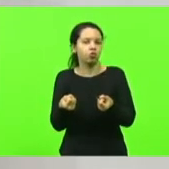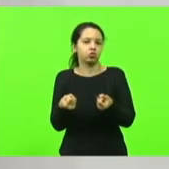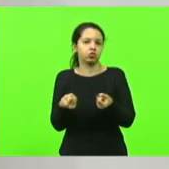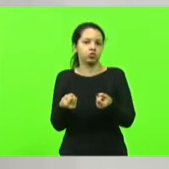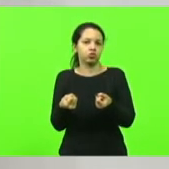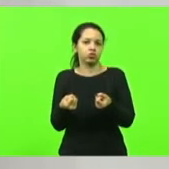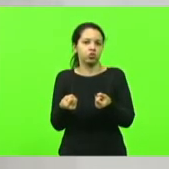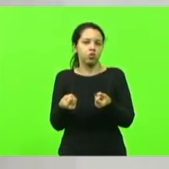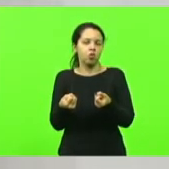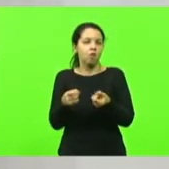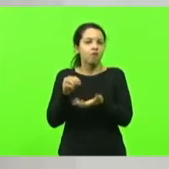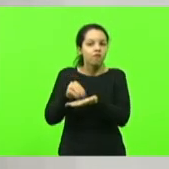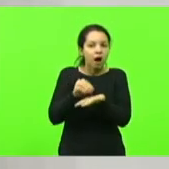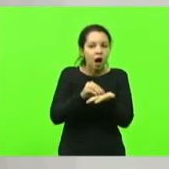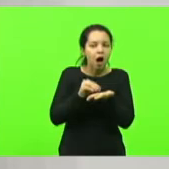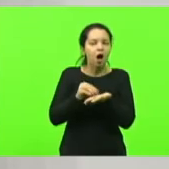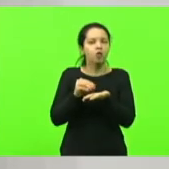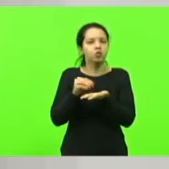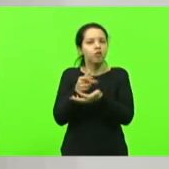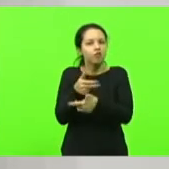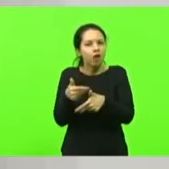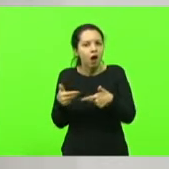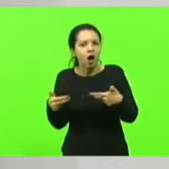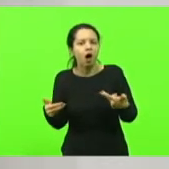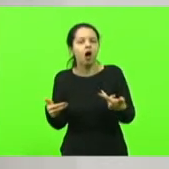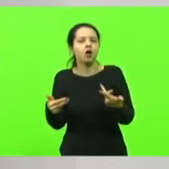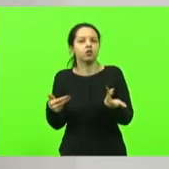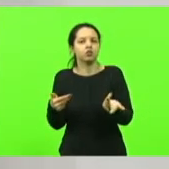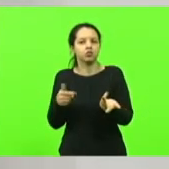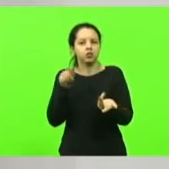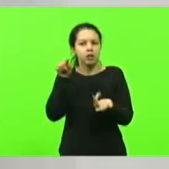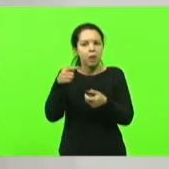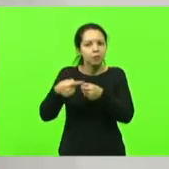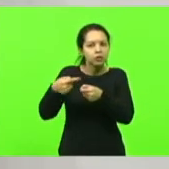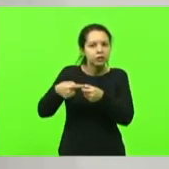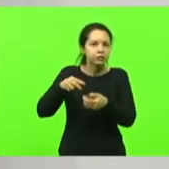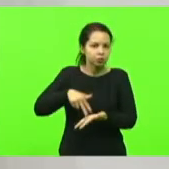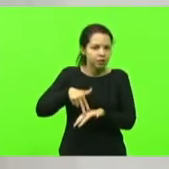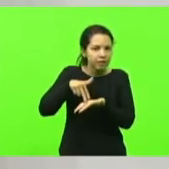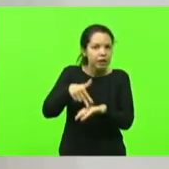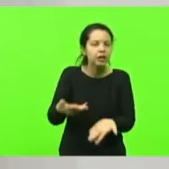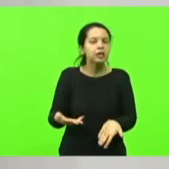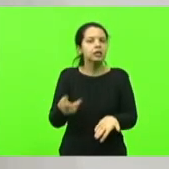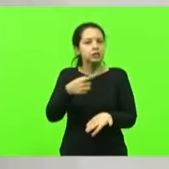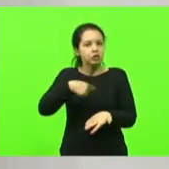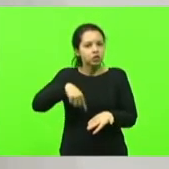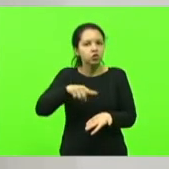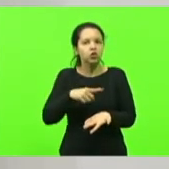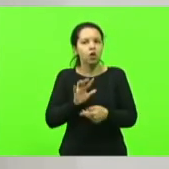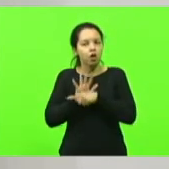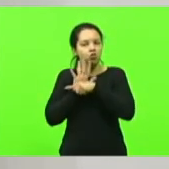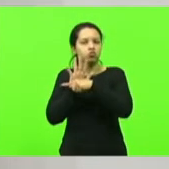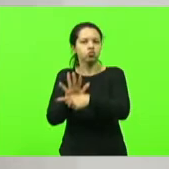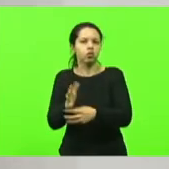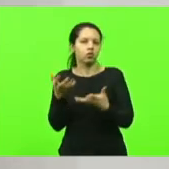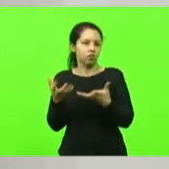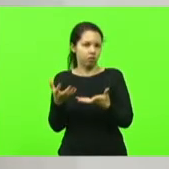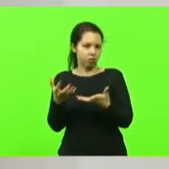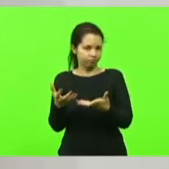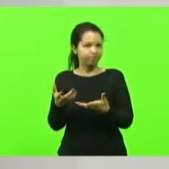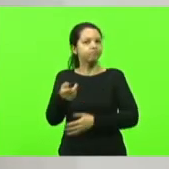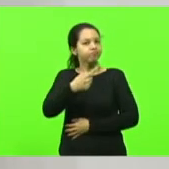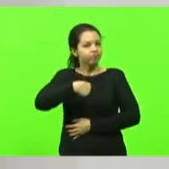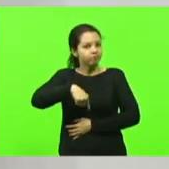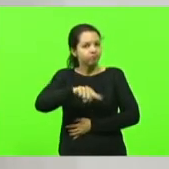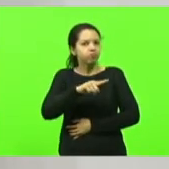de interesse do município de Navegantes. Então, contem com o nosso apoio,